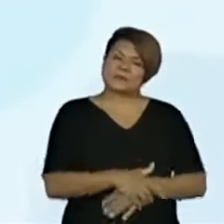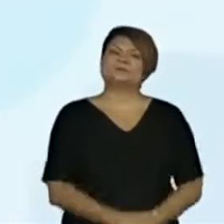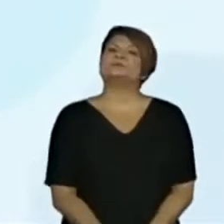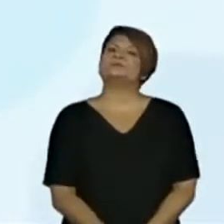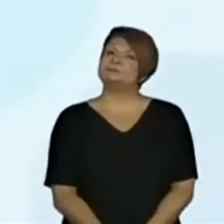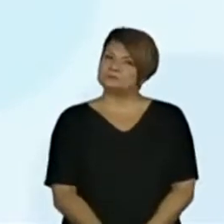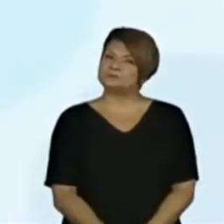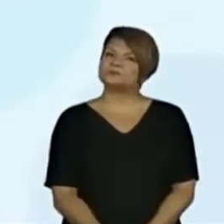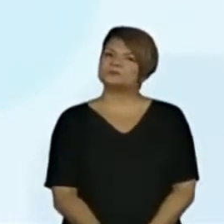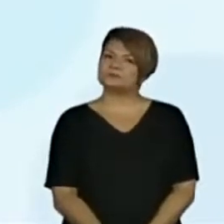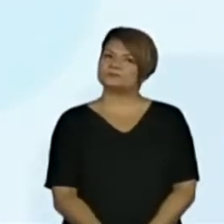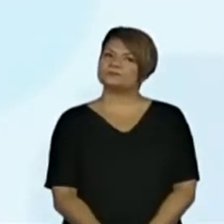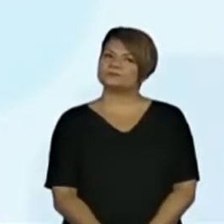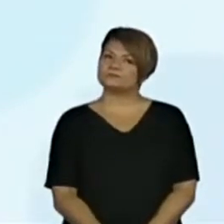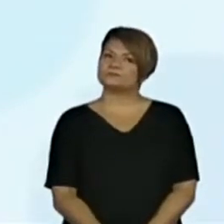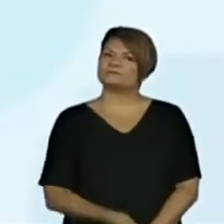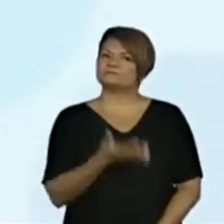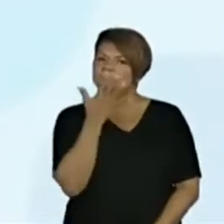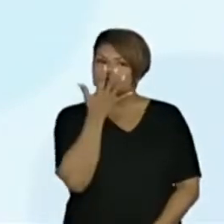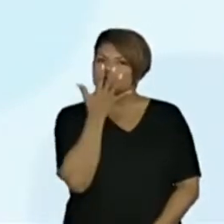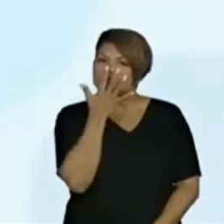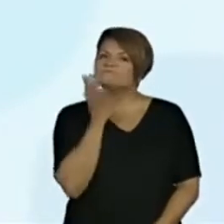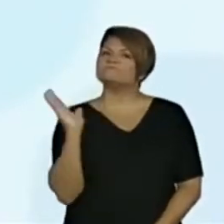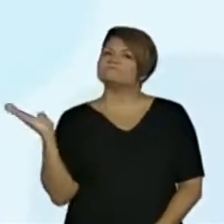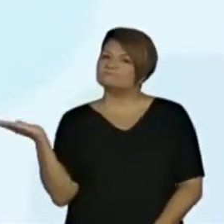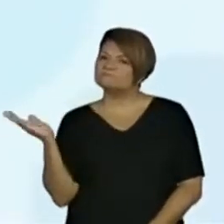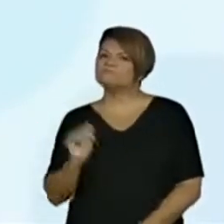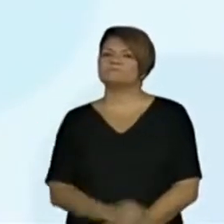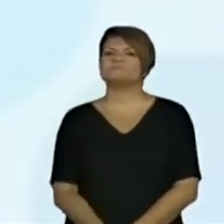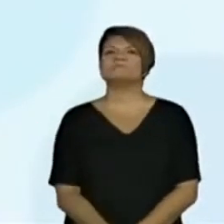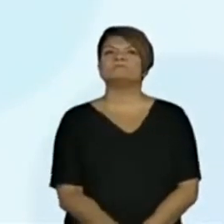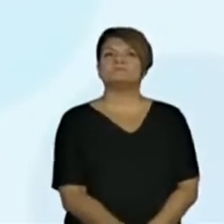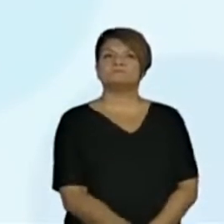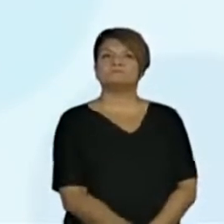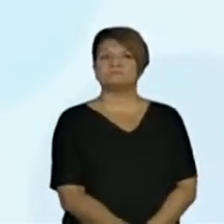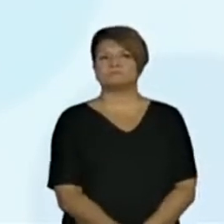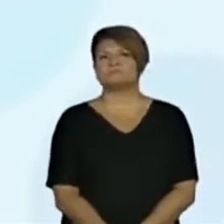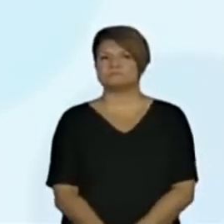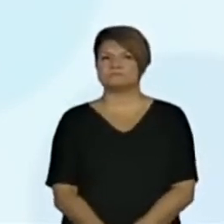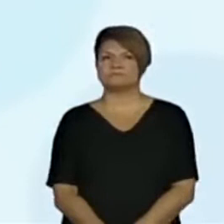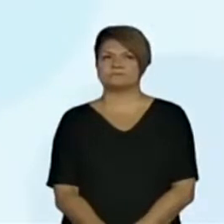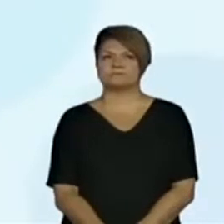Ainda uma imagem já conhecida. Já temos uma referência. Vamos lá para o nosso texto.